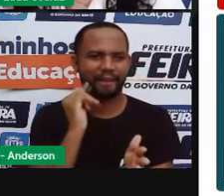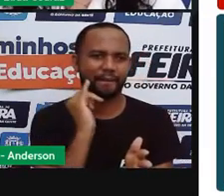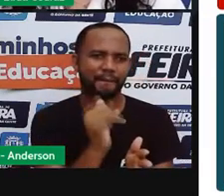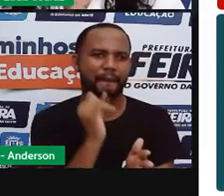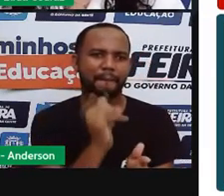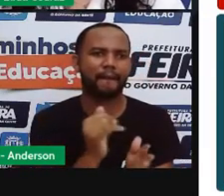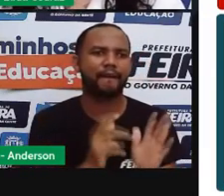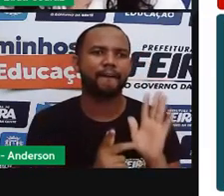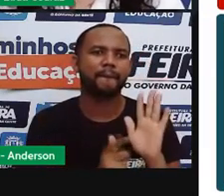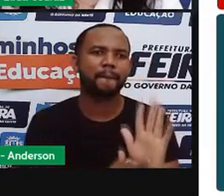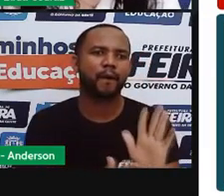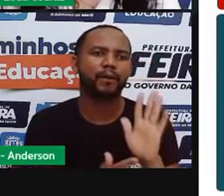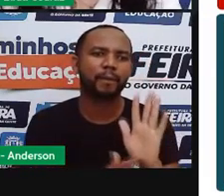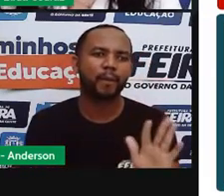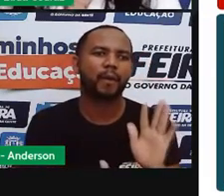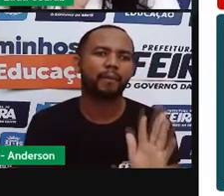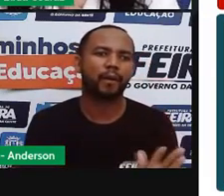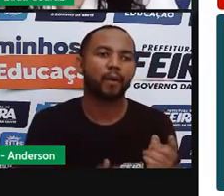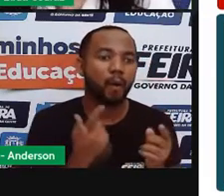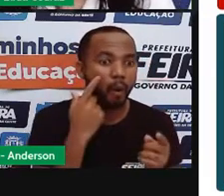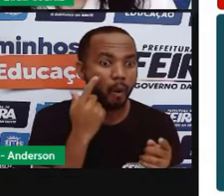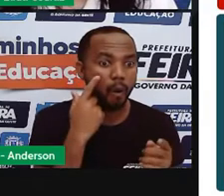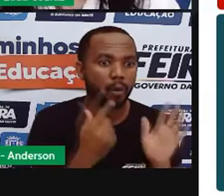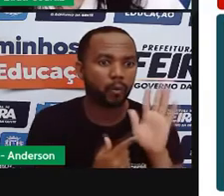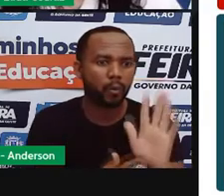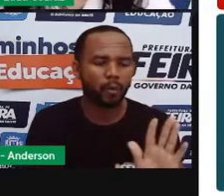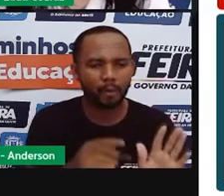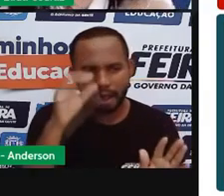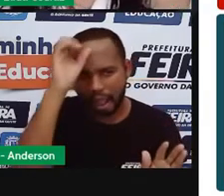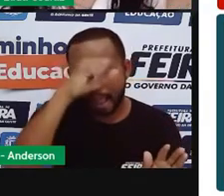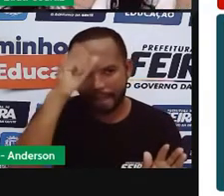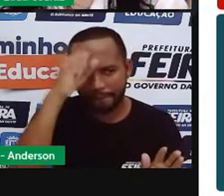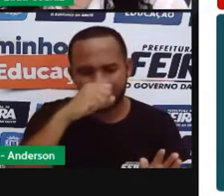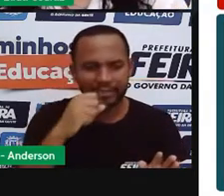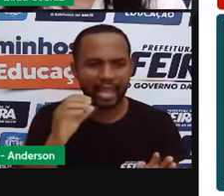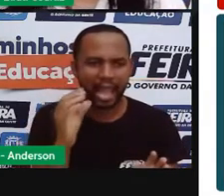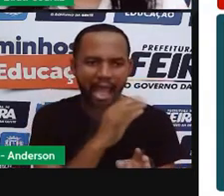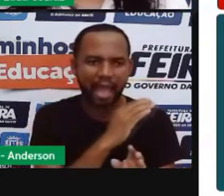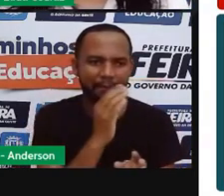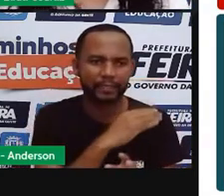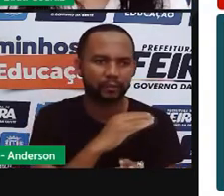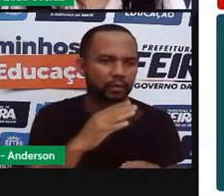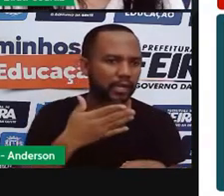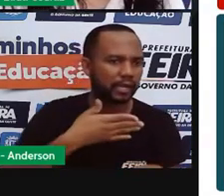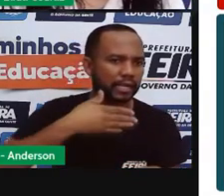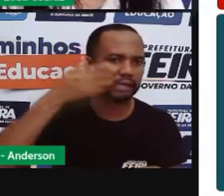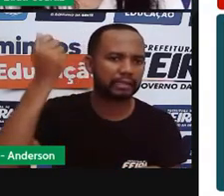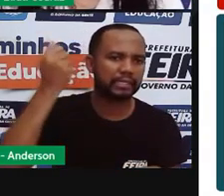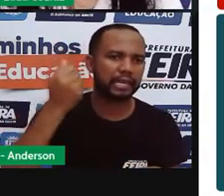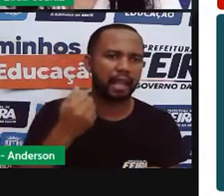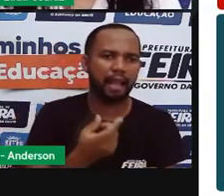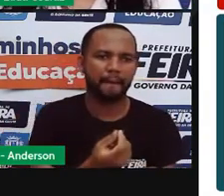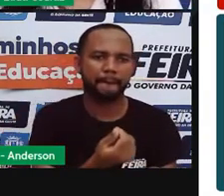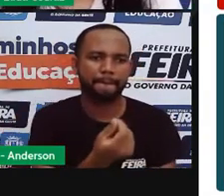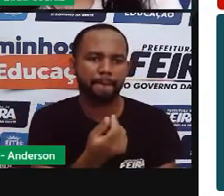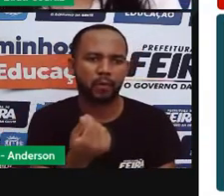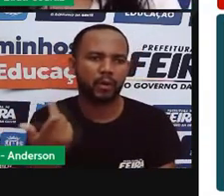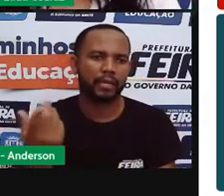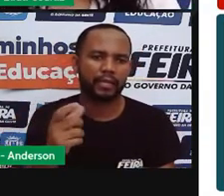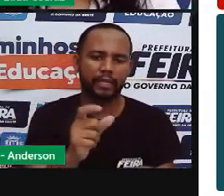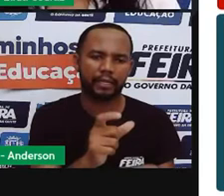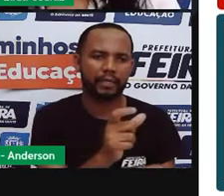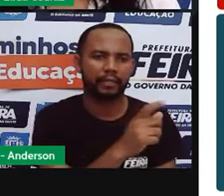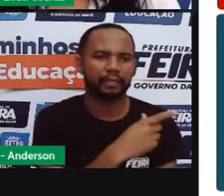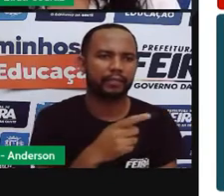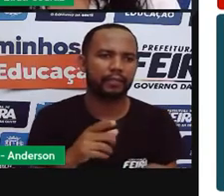mostram para a gente como passar de fase, como conquistar mais moedas, como onde encontrar